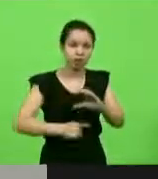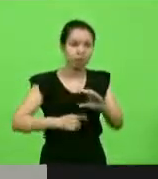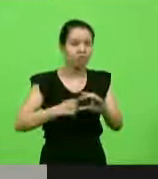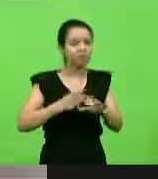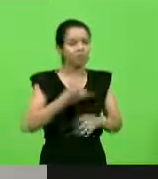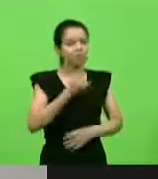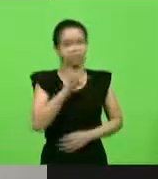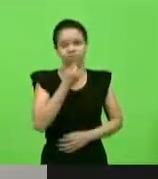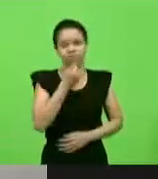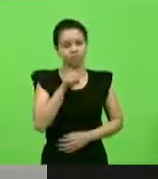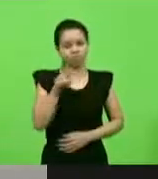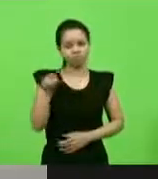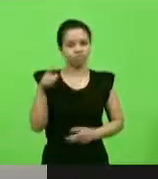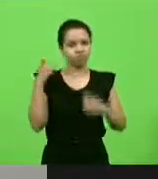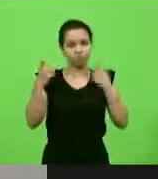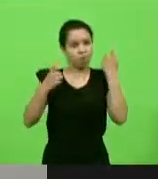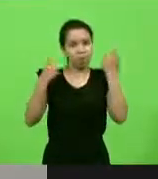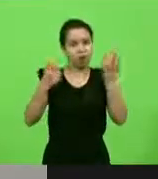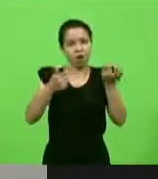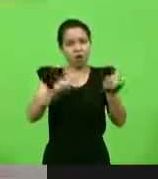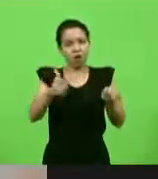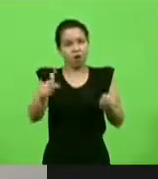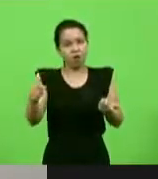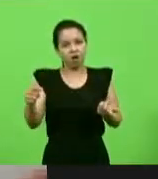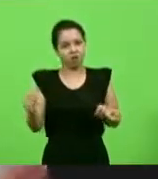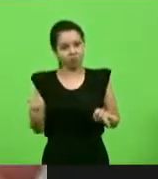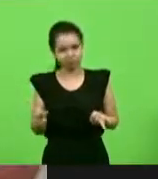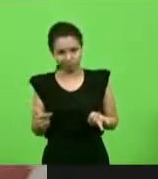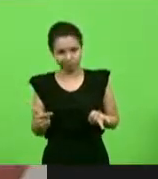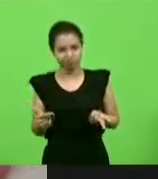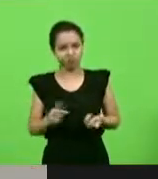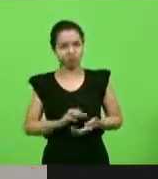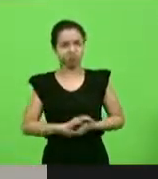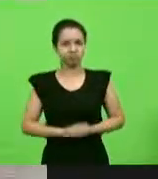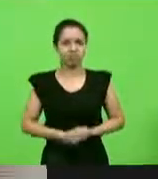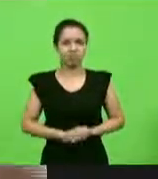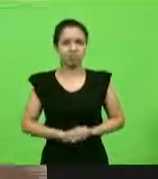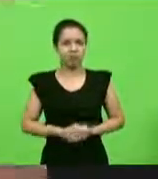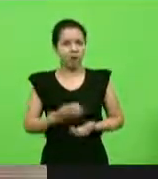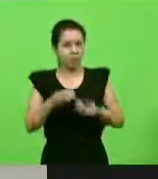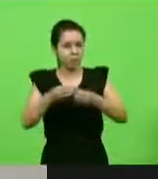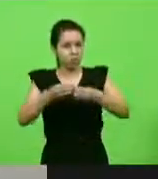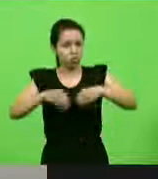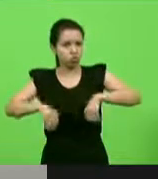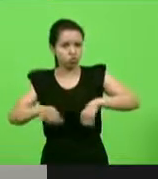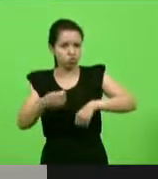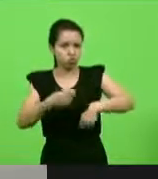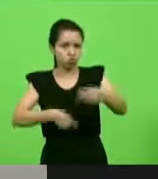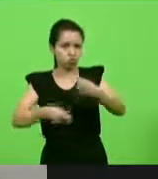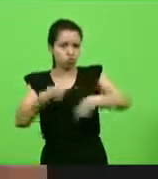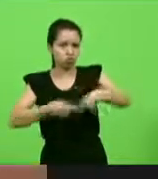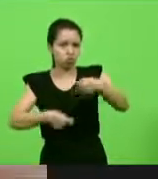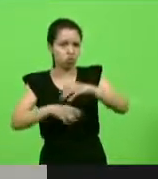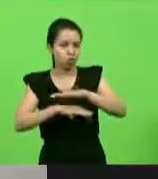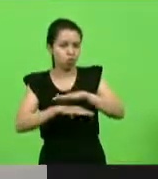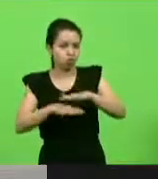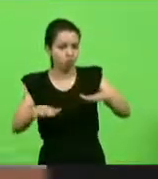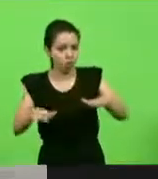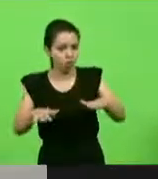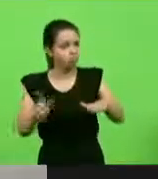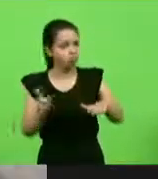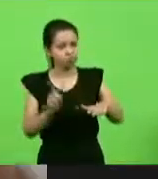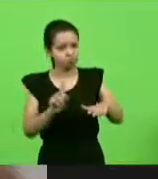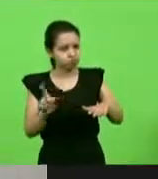eles não estão preocupados com isso. E não serão só prejuízos econômicos. É a